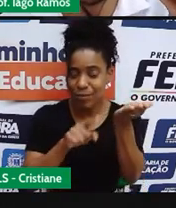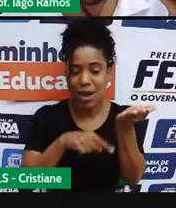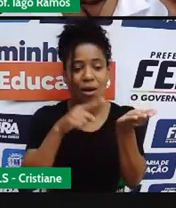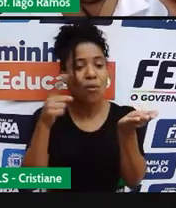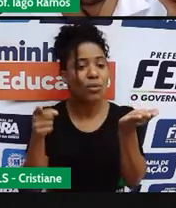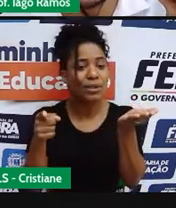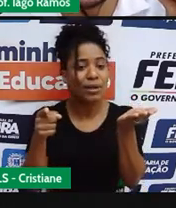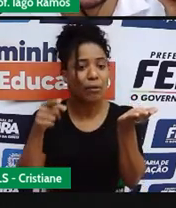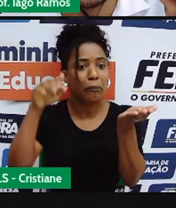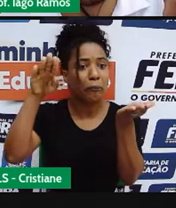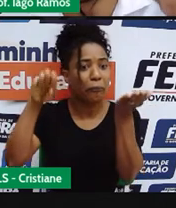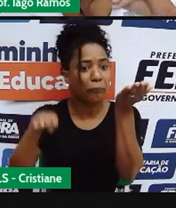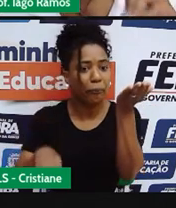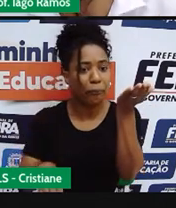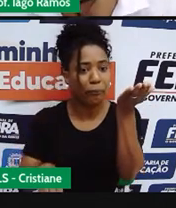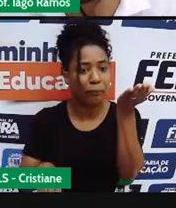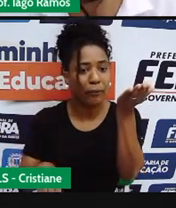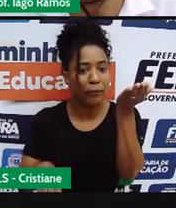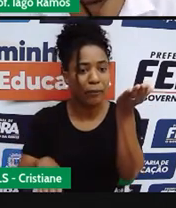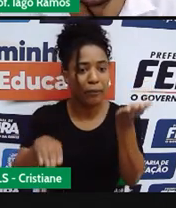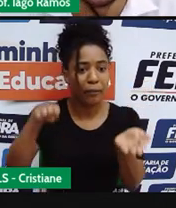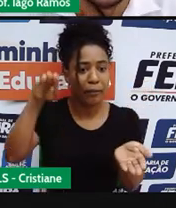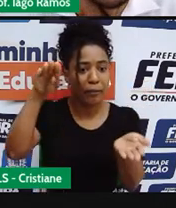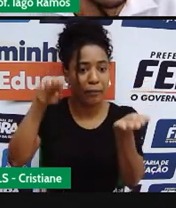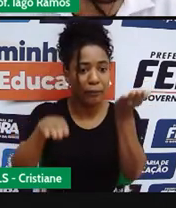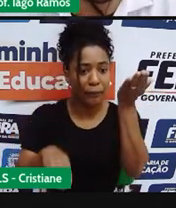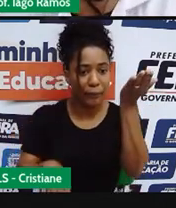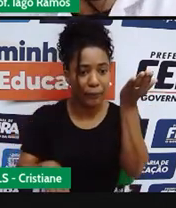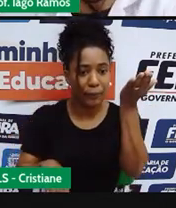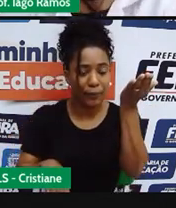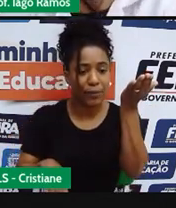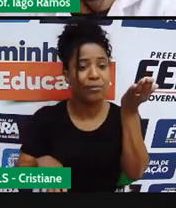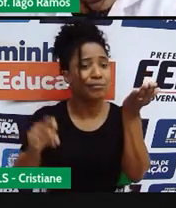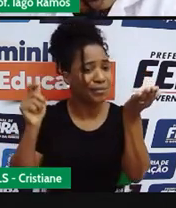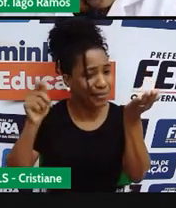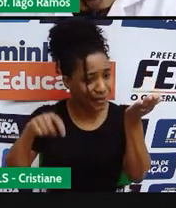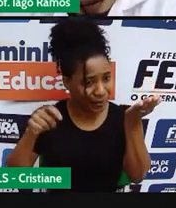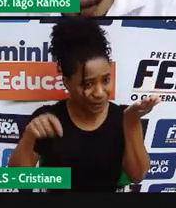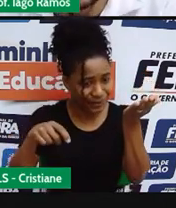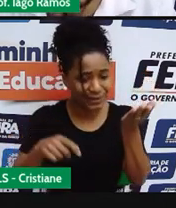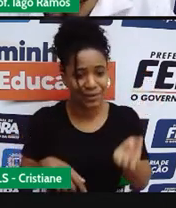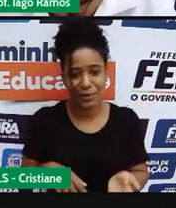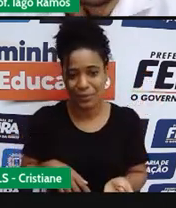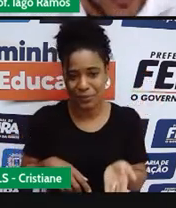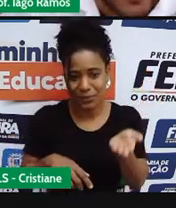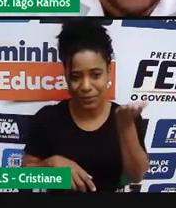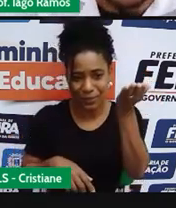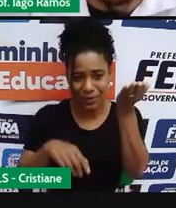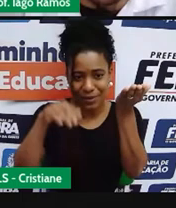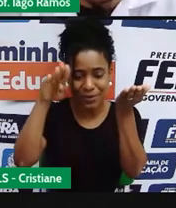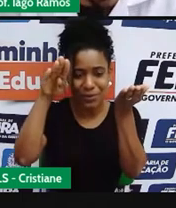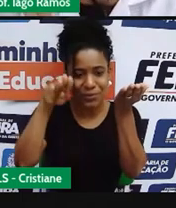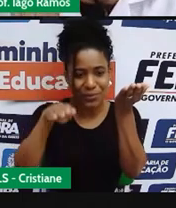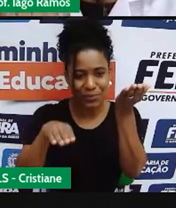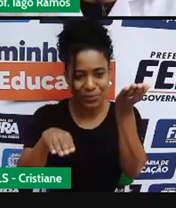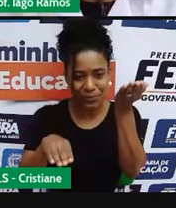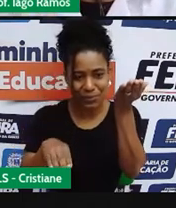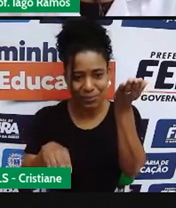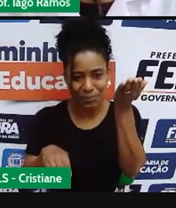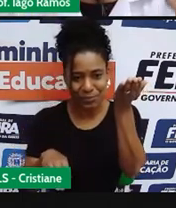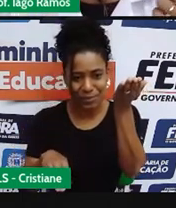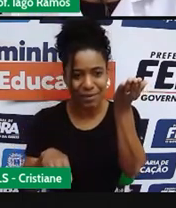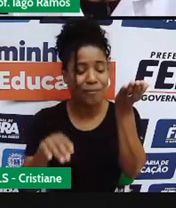a outra diminua. Pode acontecer também. Uma vai aumentar e a outra, né, vai acabar